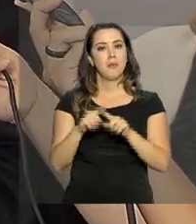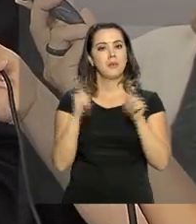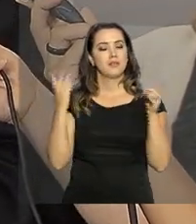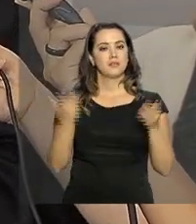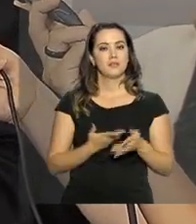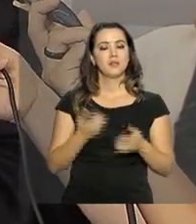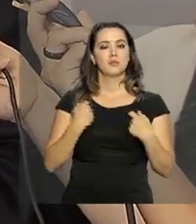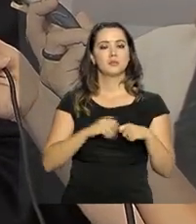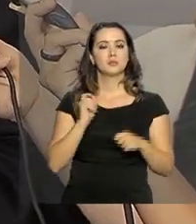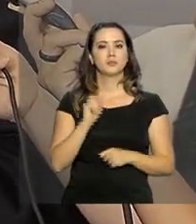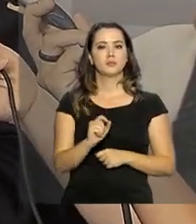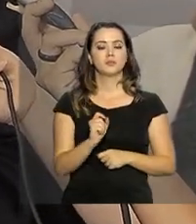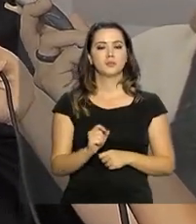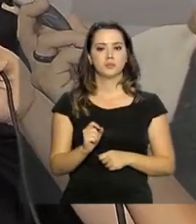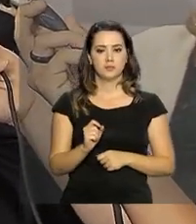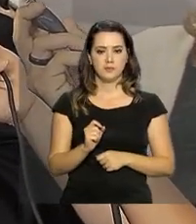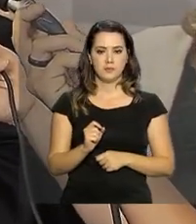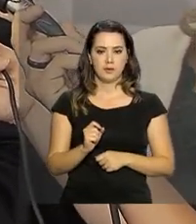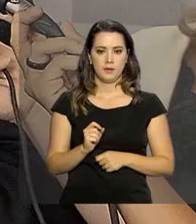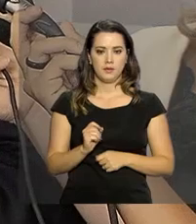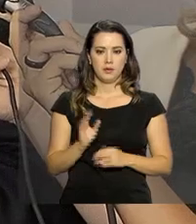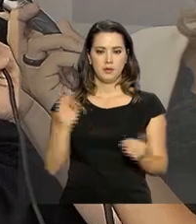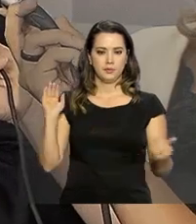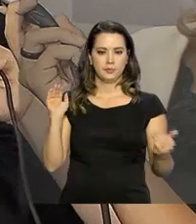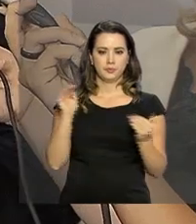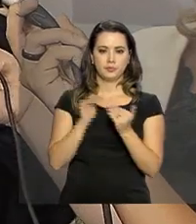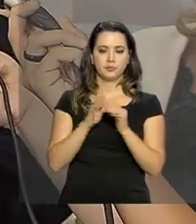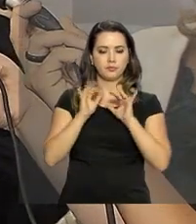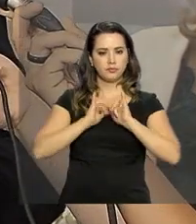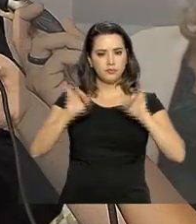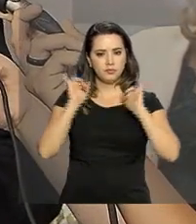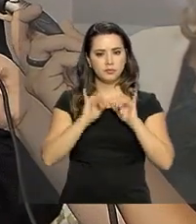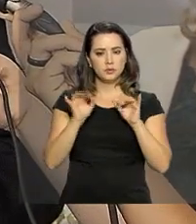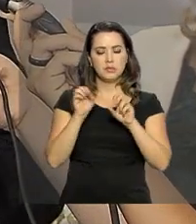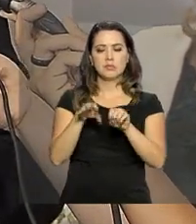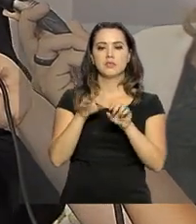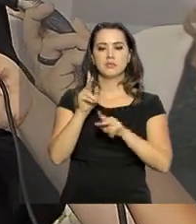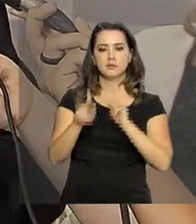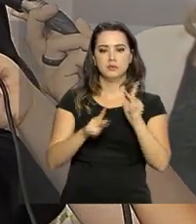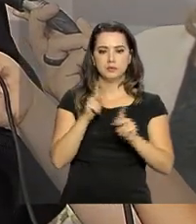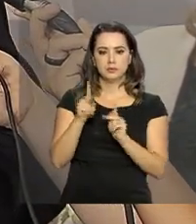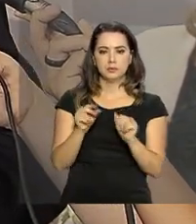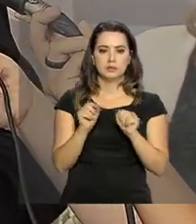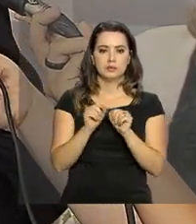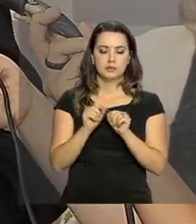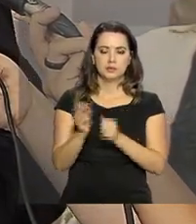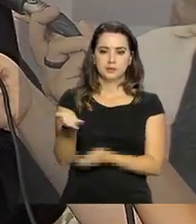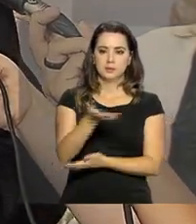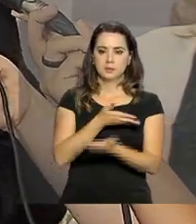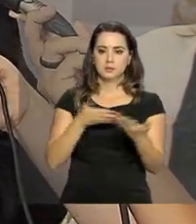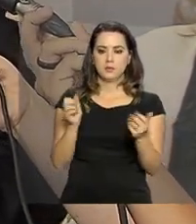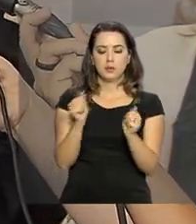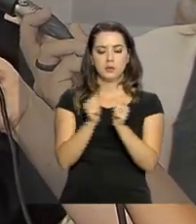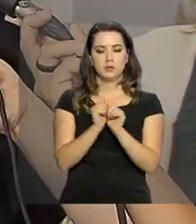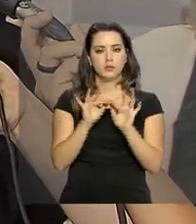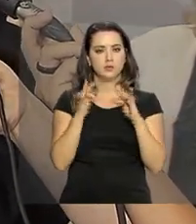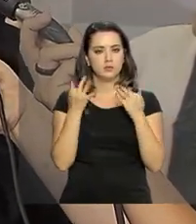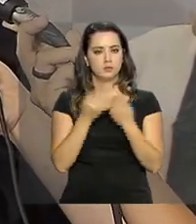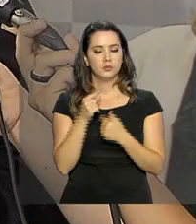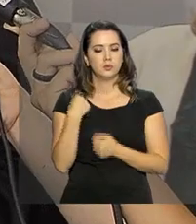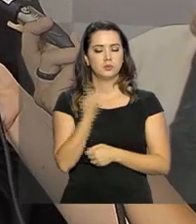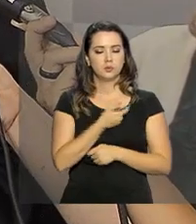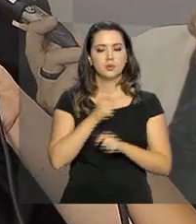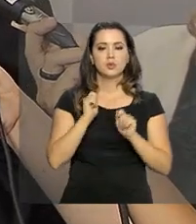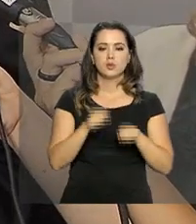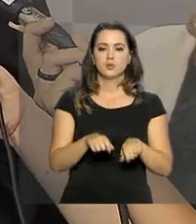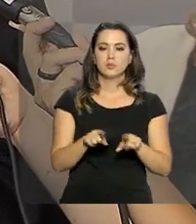nós precisamos fazer exatamente isso. Priorizar as campanhas, conscientizar a população, fazer essa relação direta com as famílias para que a